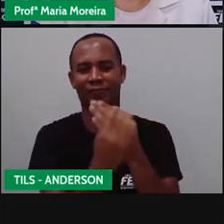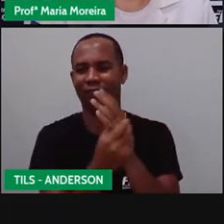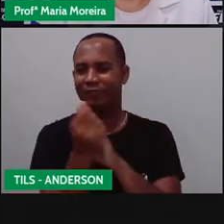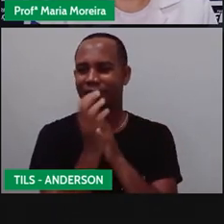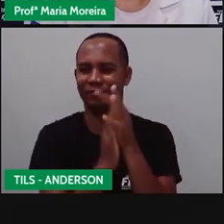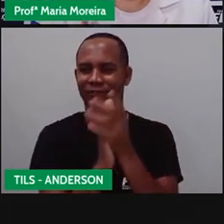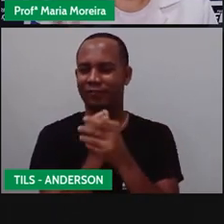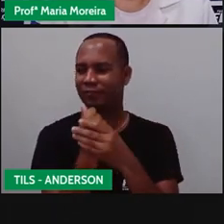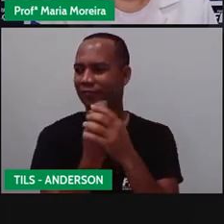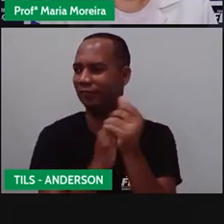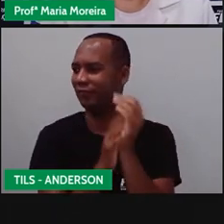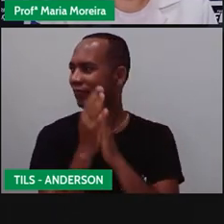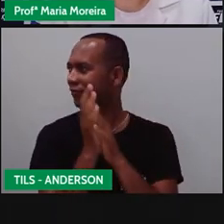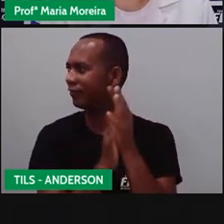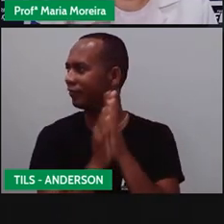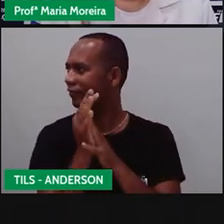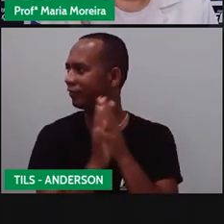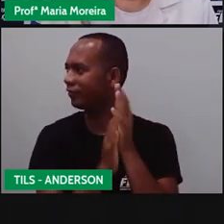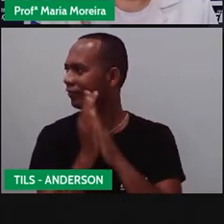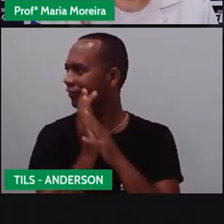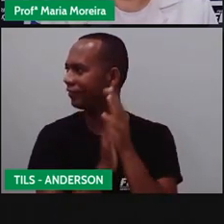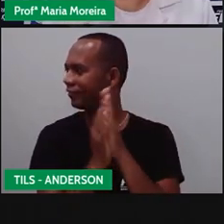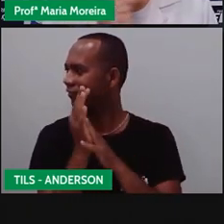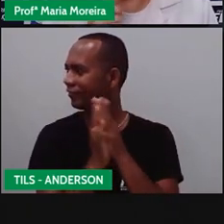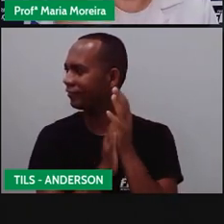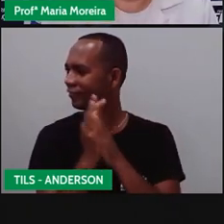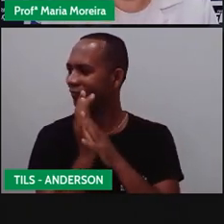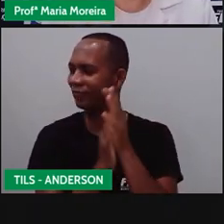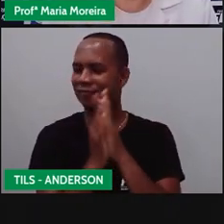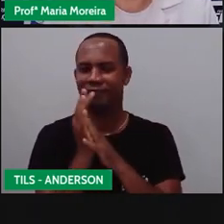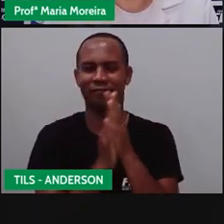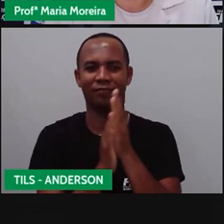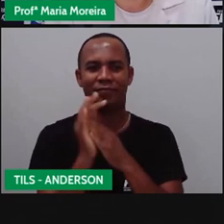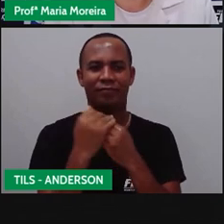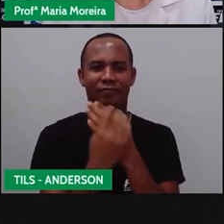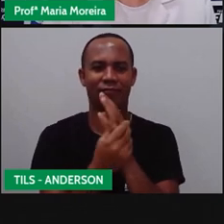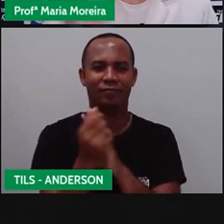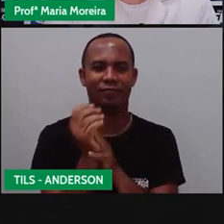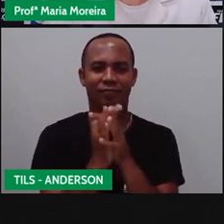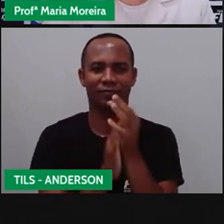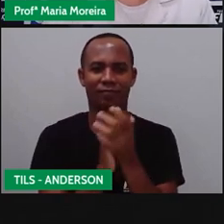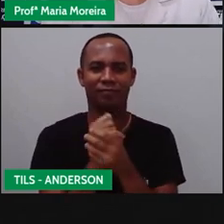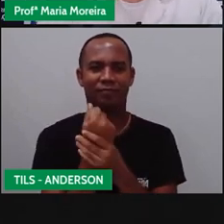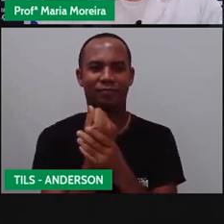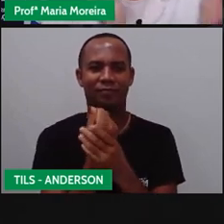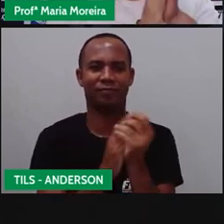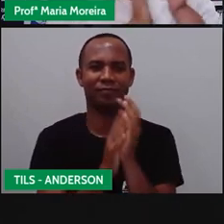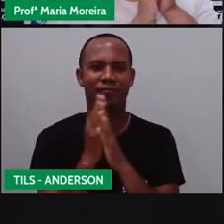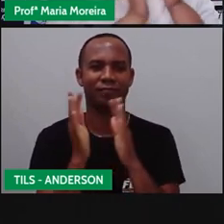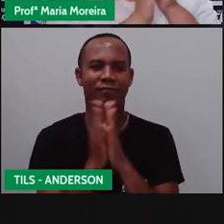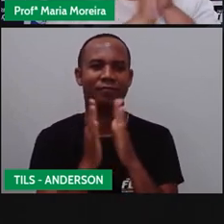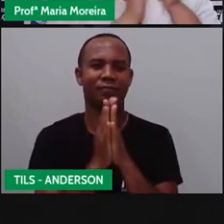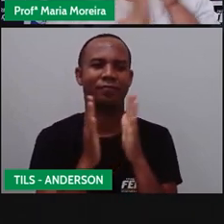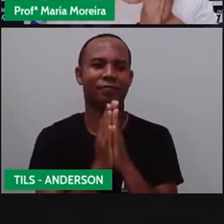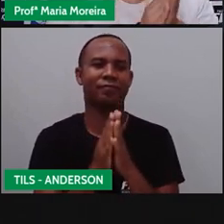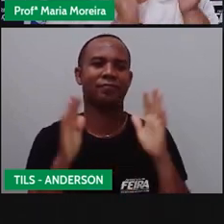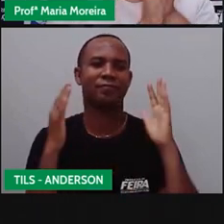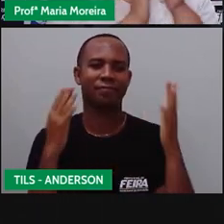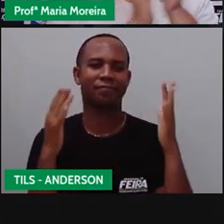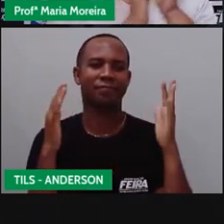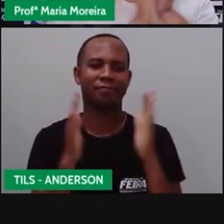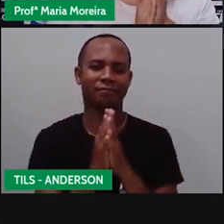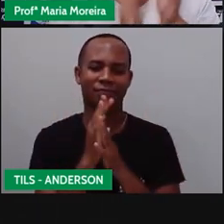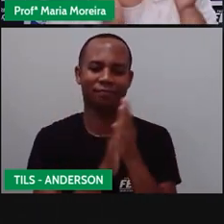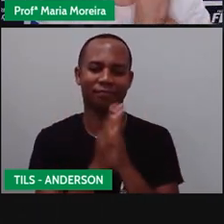uma calúnia. Ou seja, uma mentira. Ele fica dizendo que sou eu que gosto de comer, mas é ele que não para a boca aqui no estúdio. Então, vamos lá? Lava uma mão,